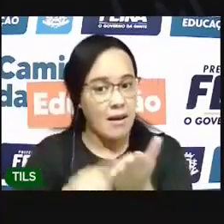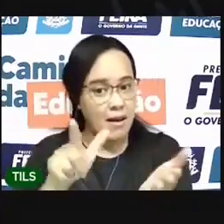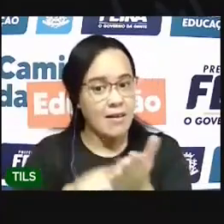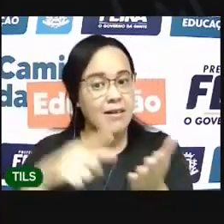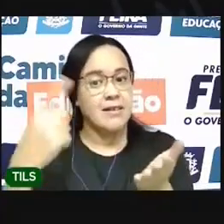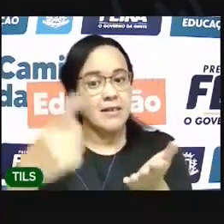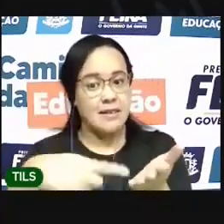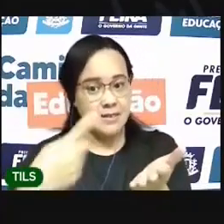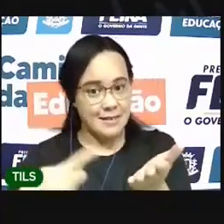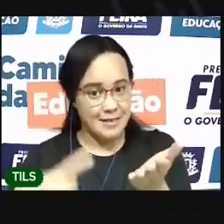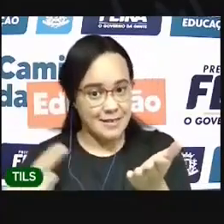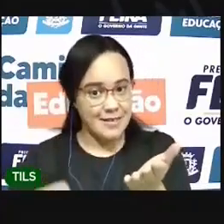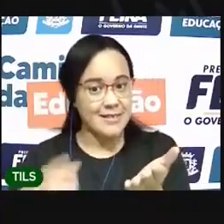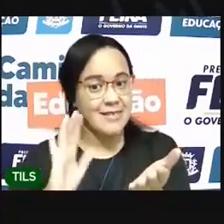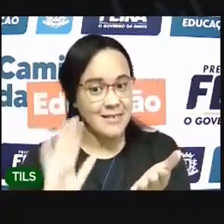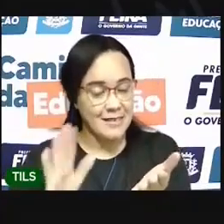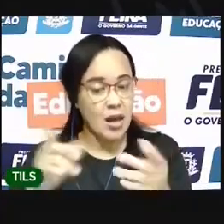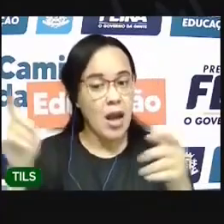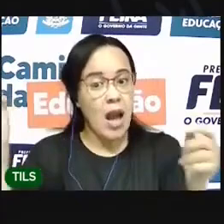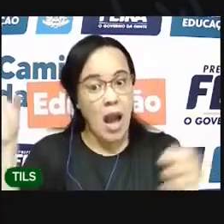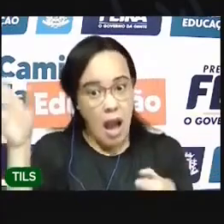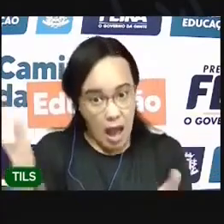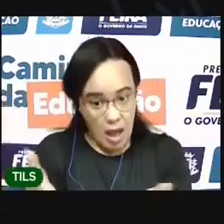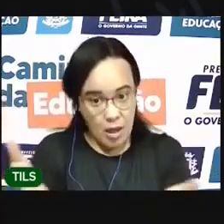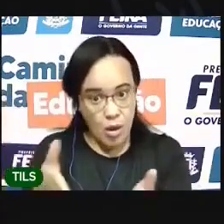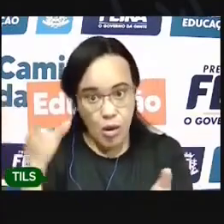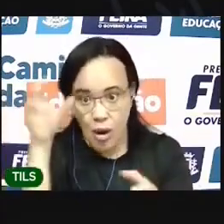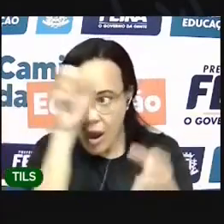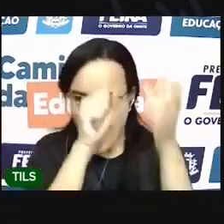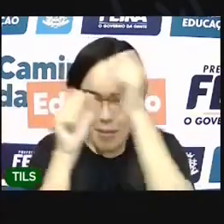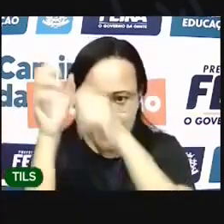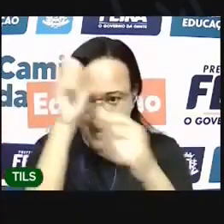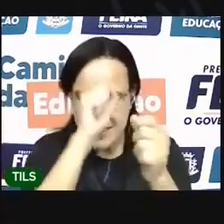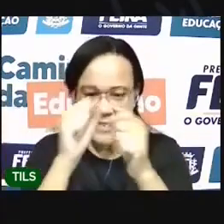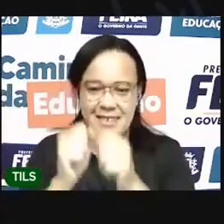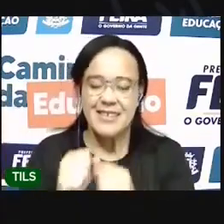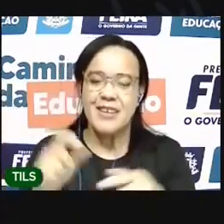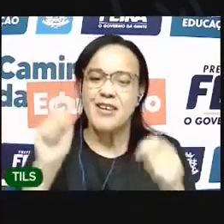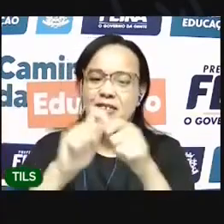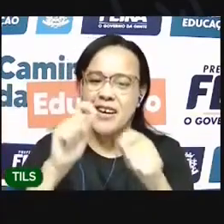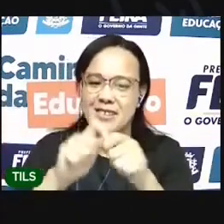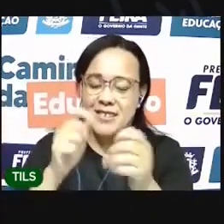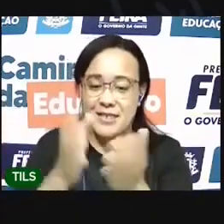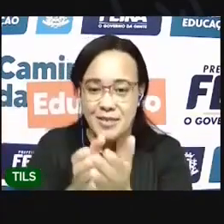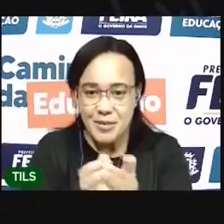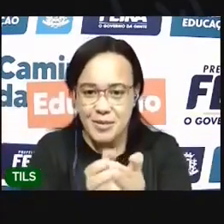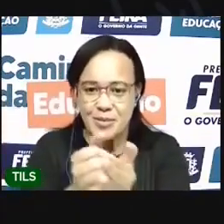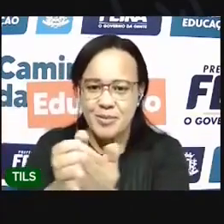essa folha que a gente vai fazer o nosso barquinho de papel Presta bastante atenção nas orientações